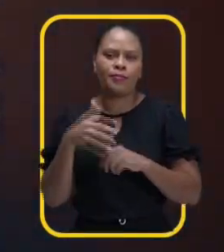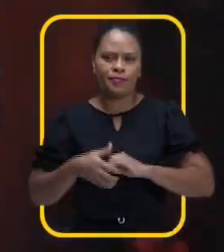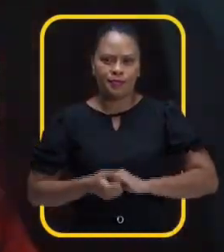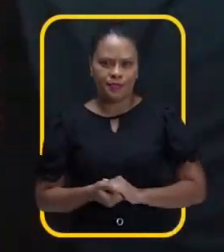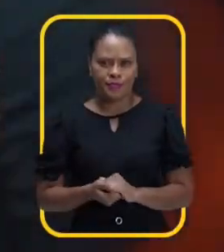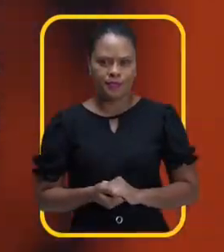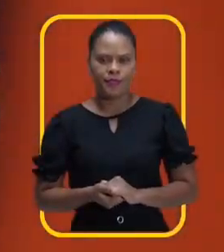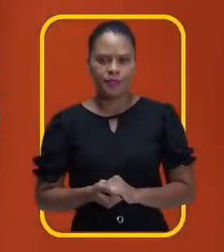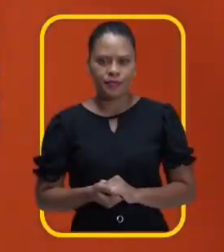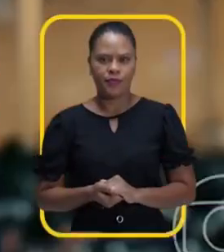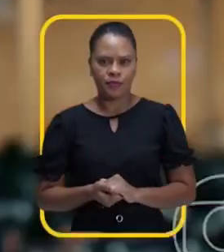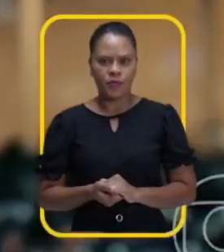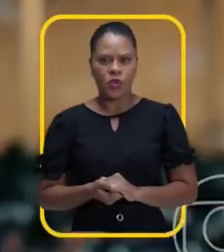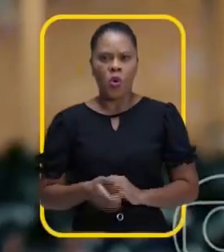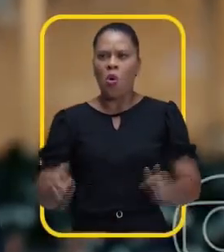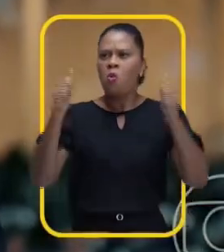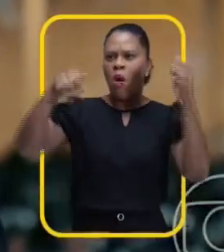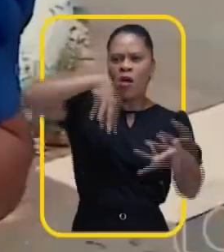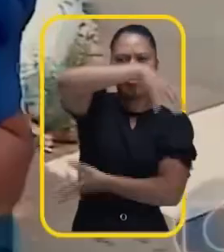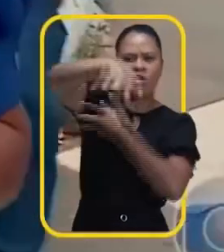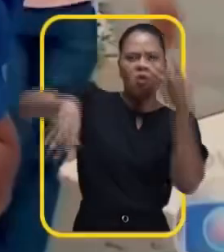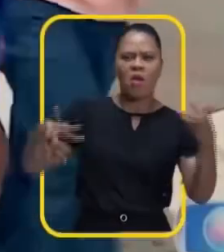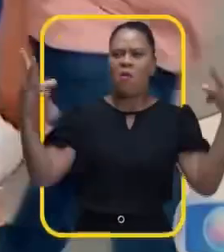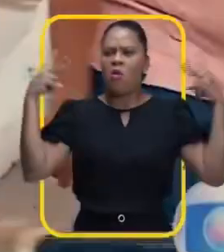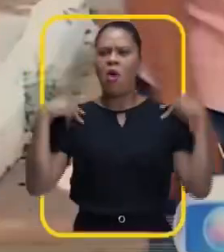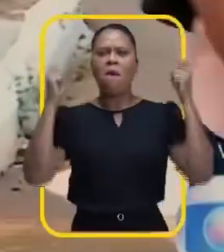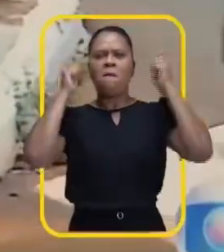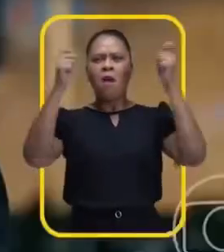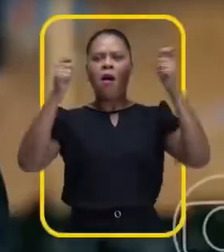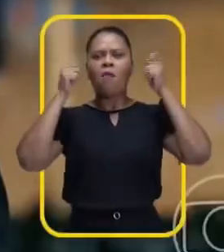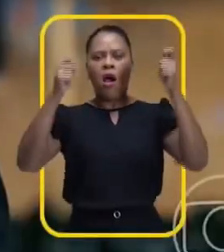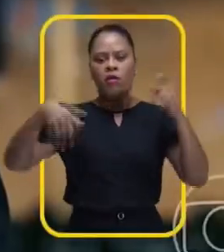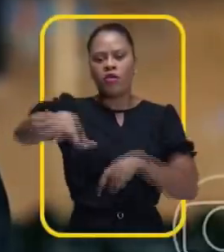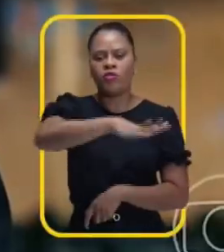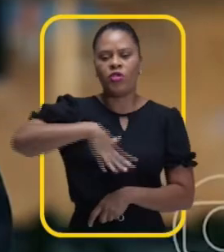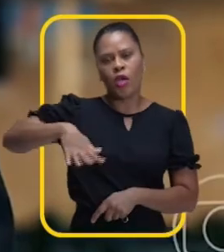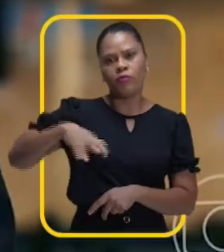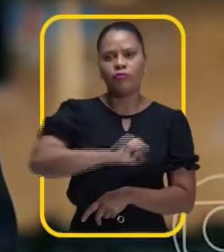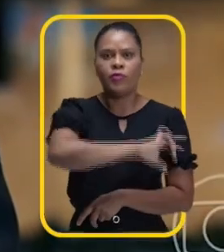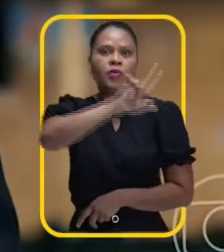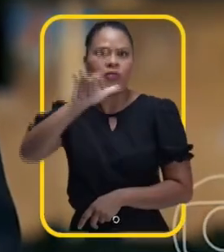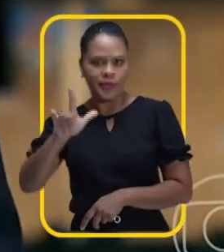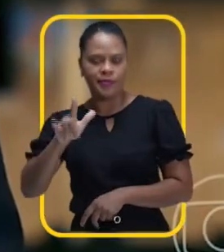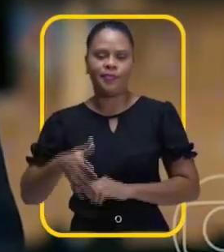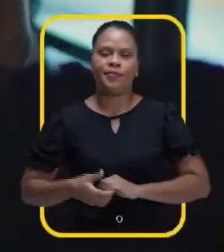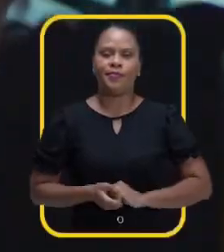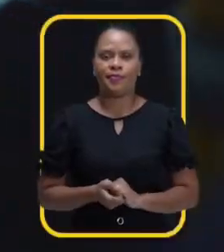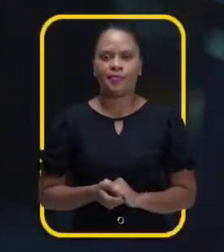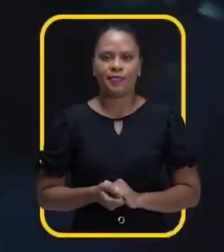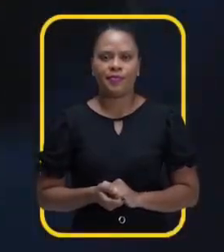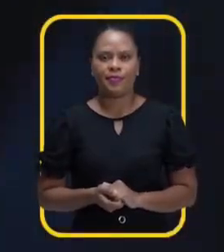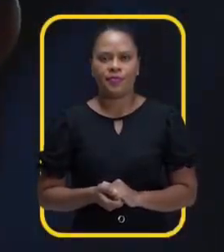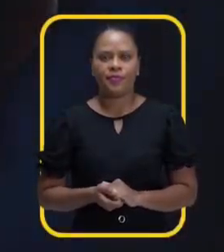defeito. Uma greve de ônibus. Motoristas protestaram. A região metropolitana de São Luís.